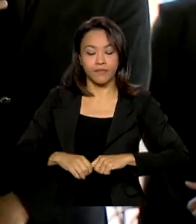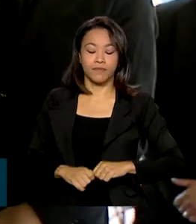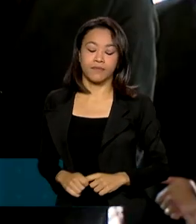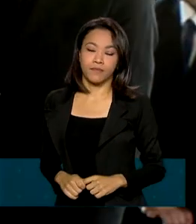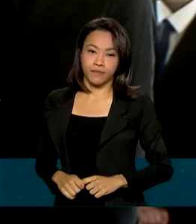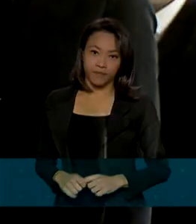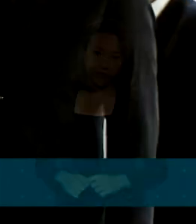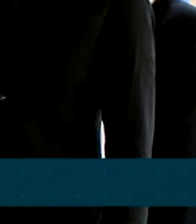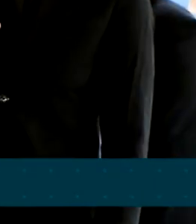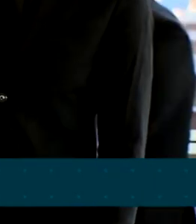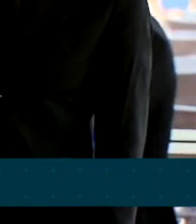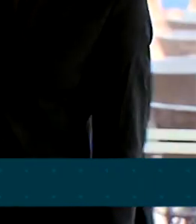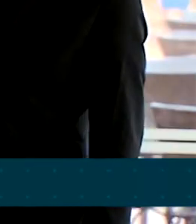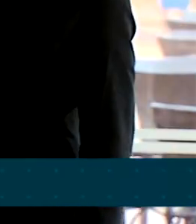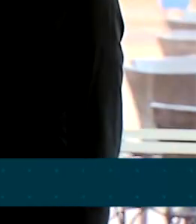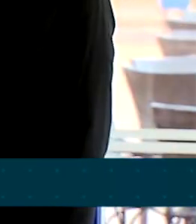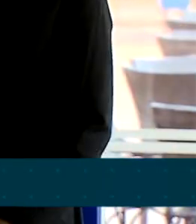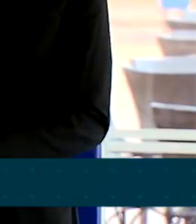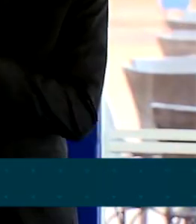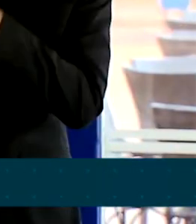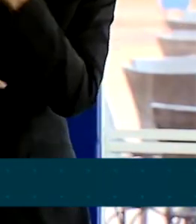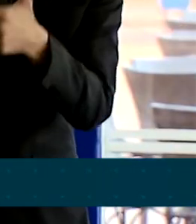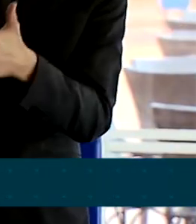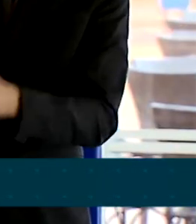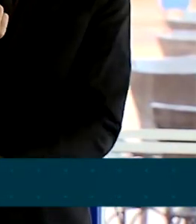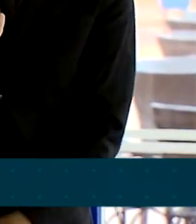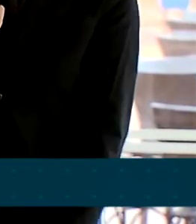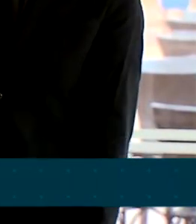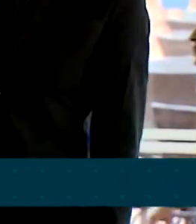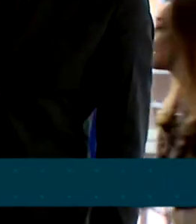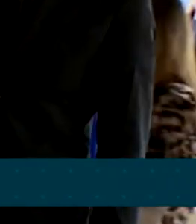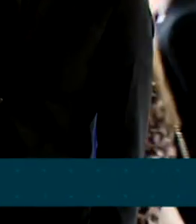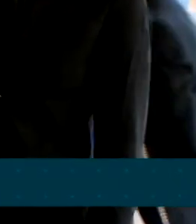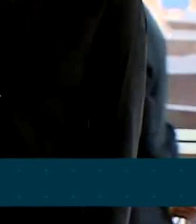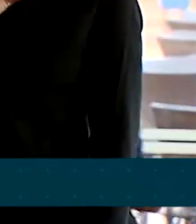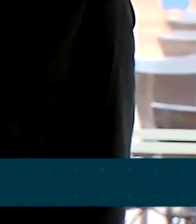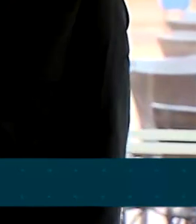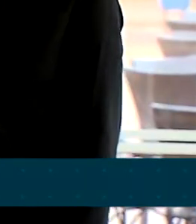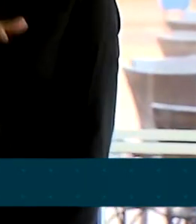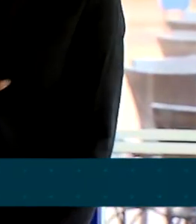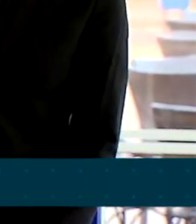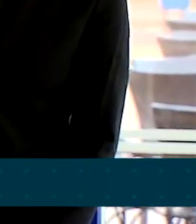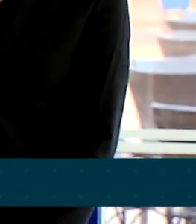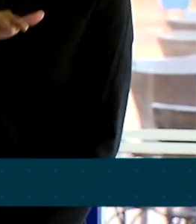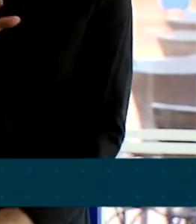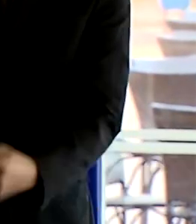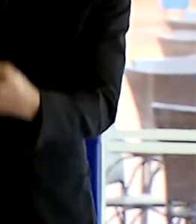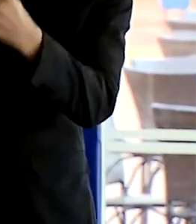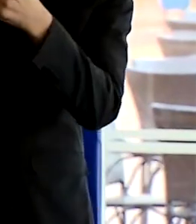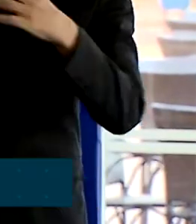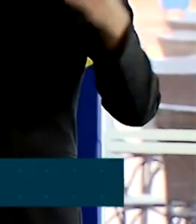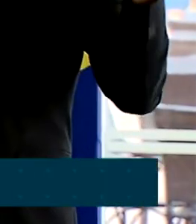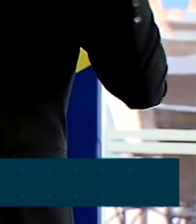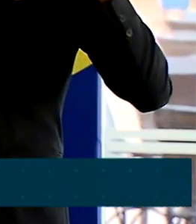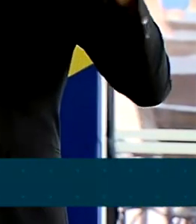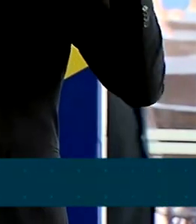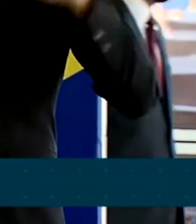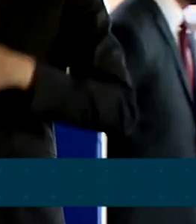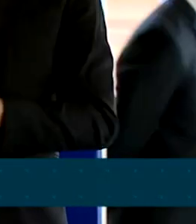700 mil empregos, quase 1 milhão e 200 foram oriundos do setor de serviços ligados ao turismo, em torno de 44